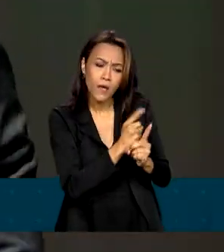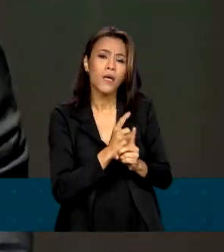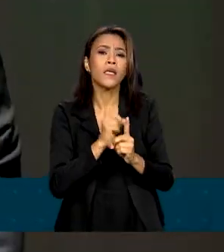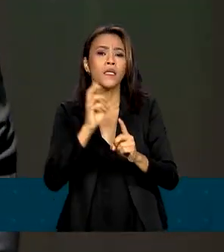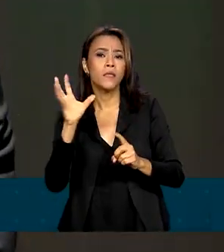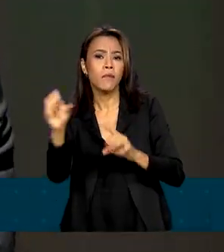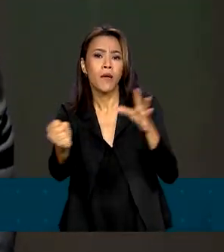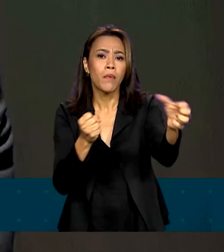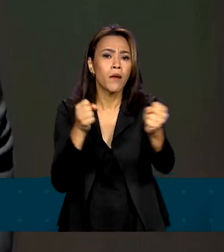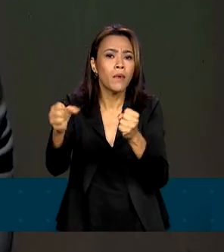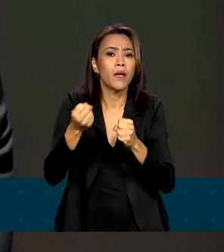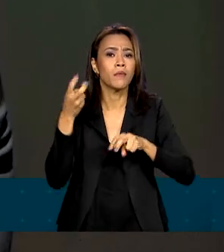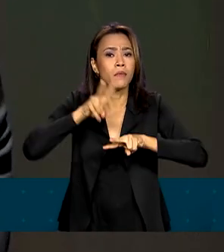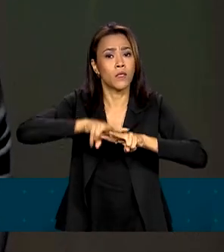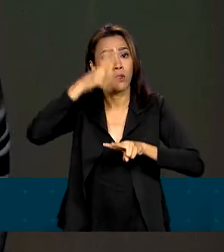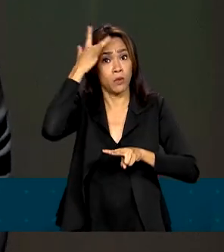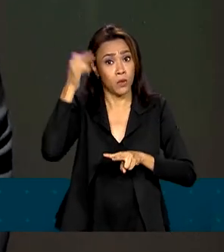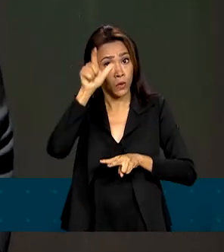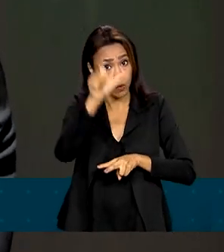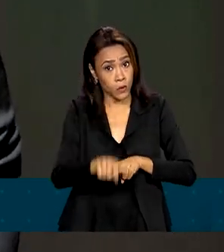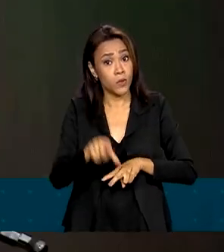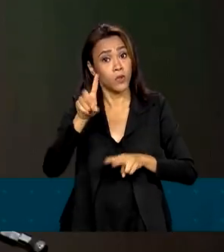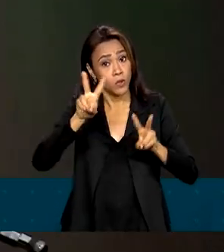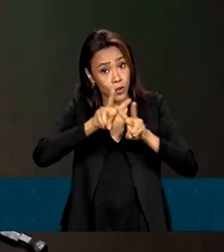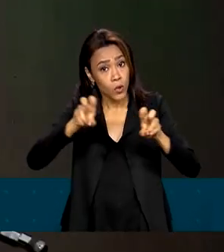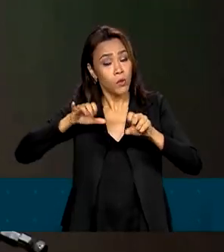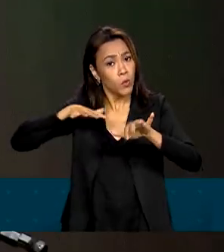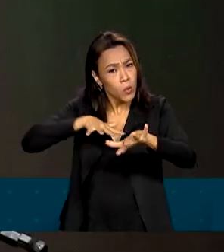envolvidas nos atos antidemocráticos.